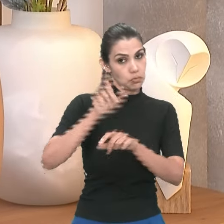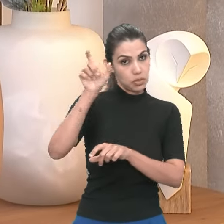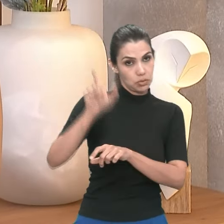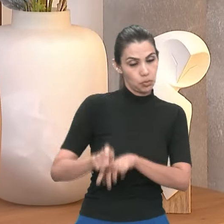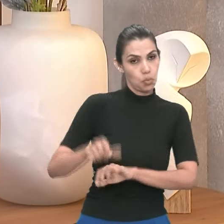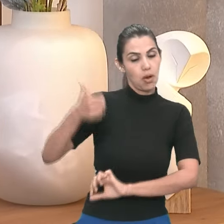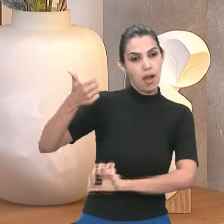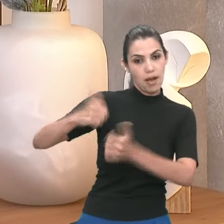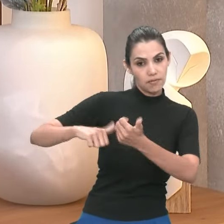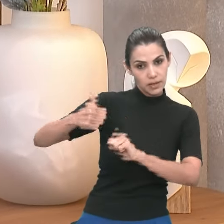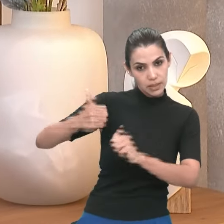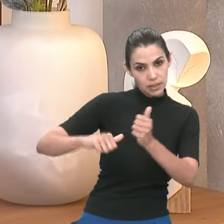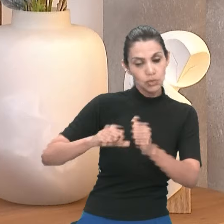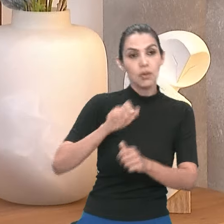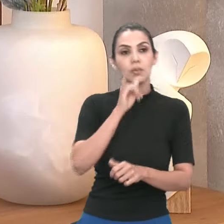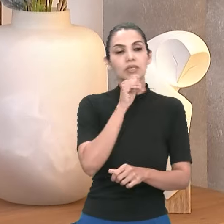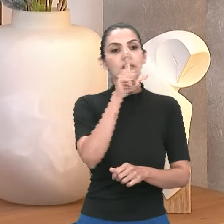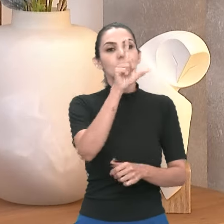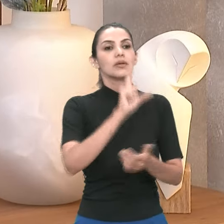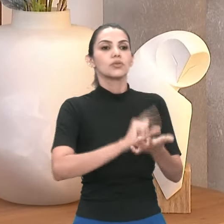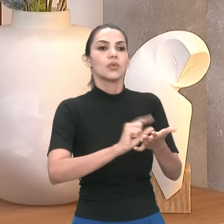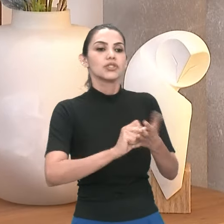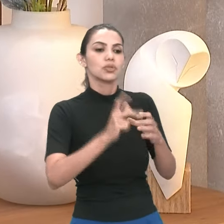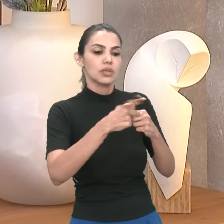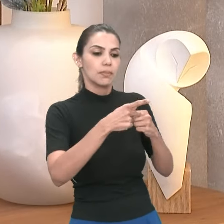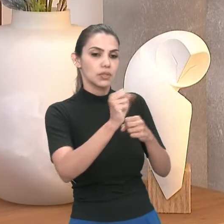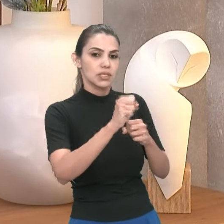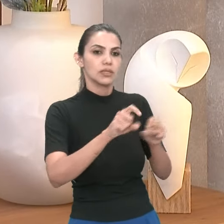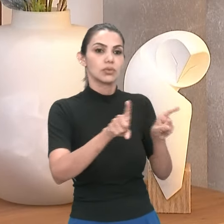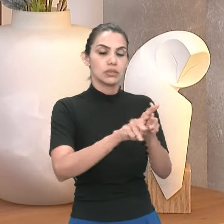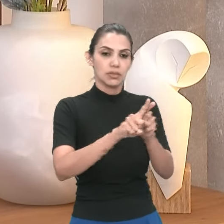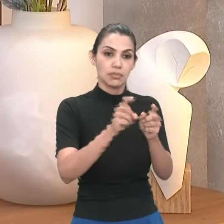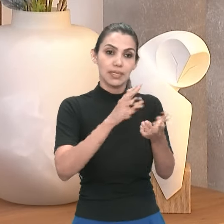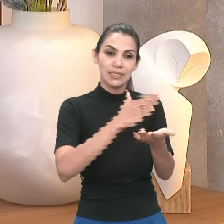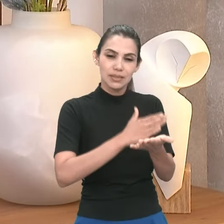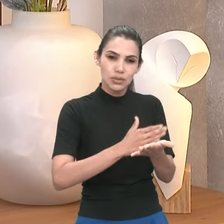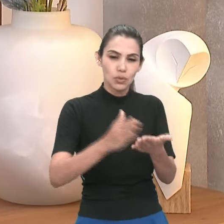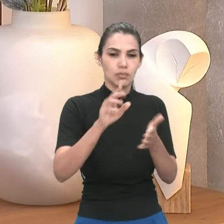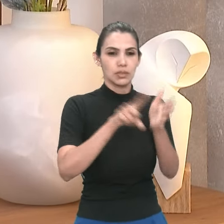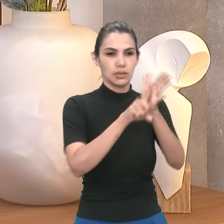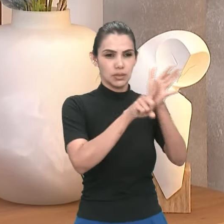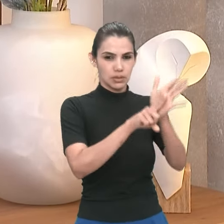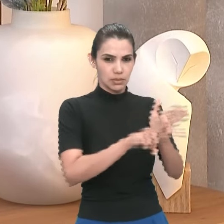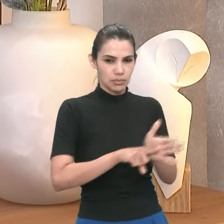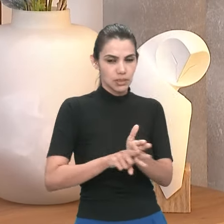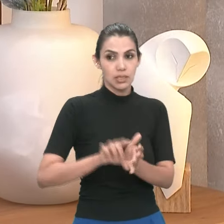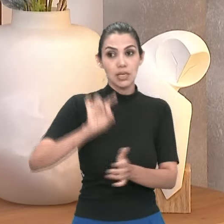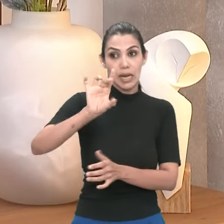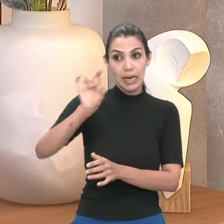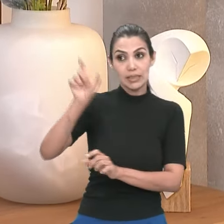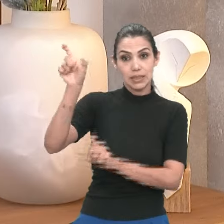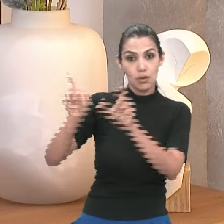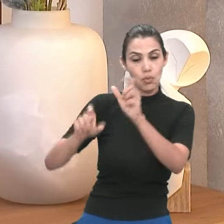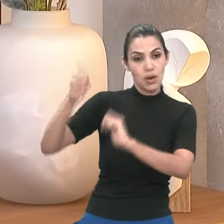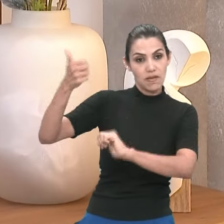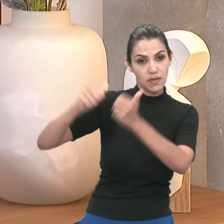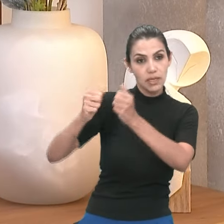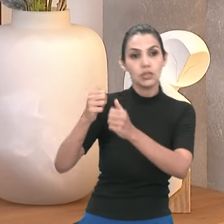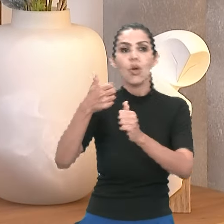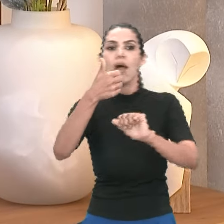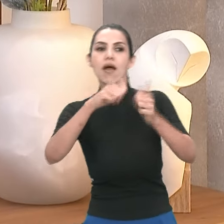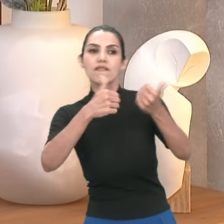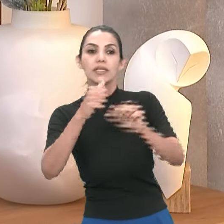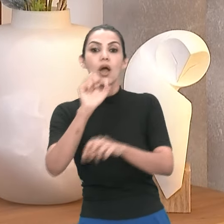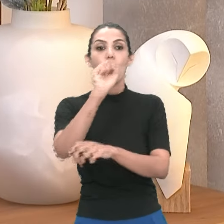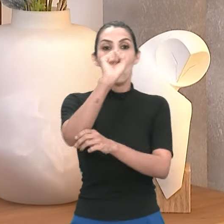nos trabalhos da pós-graduação e da iniciação à pesquisa, cada avaliador avalia oito trabalhos por